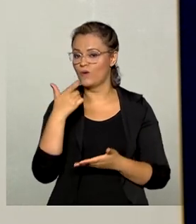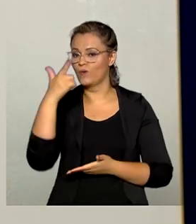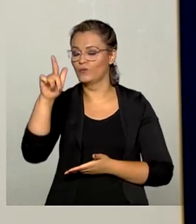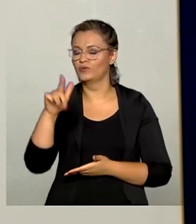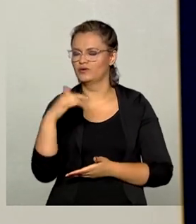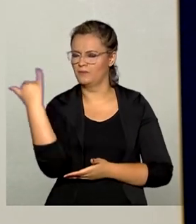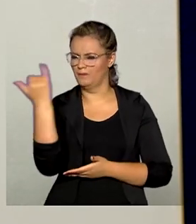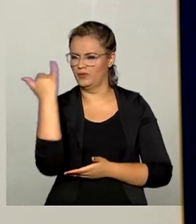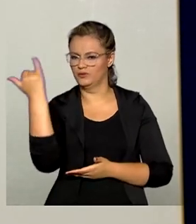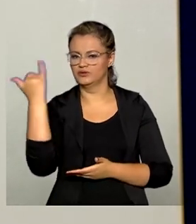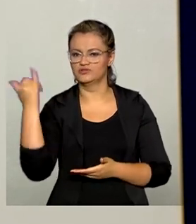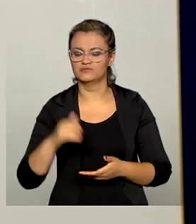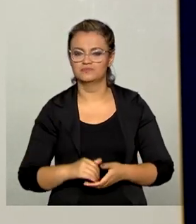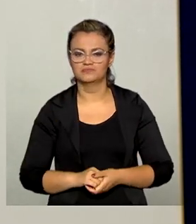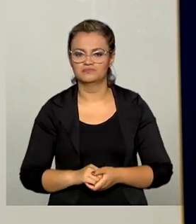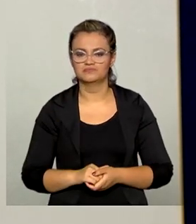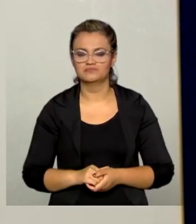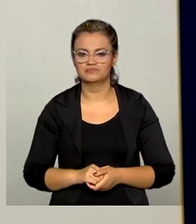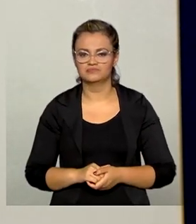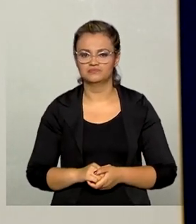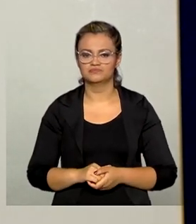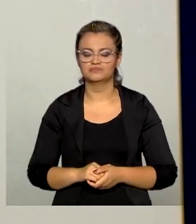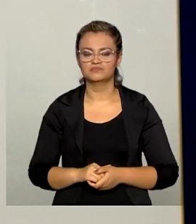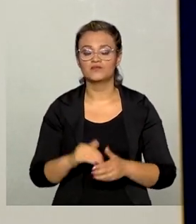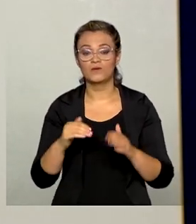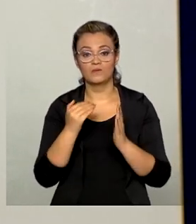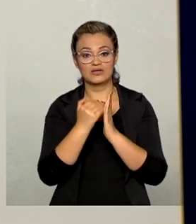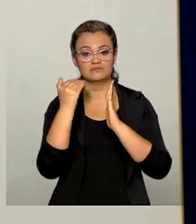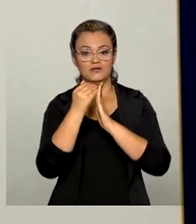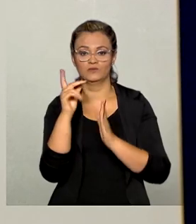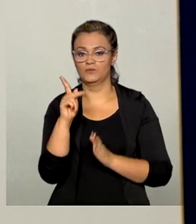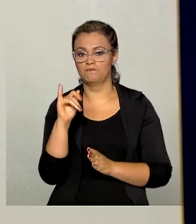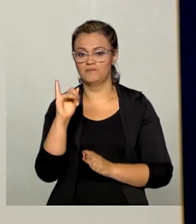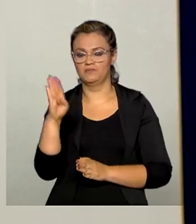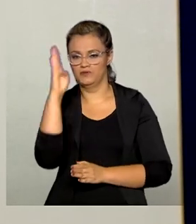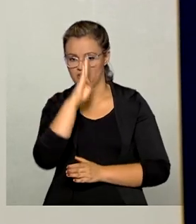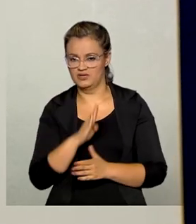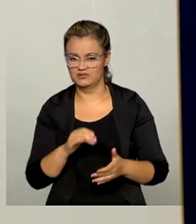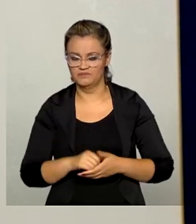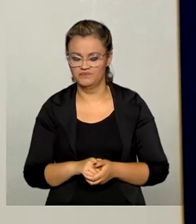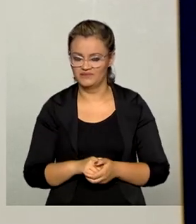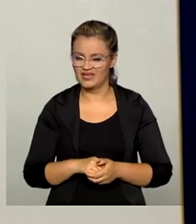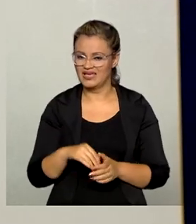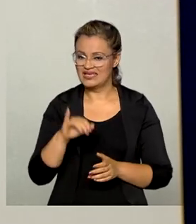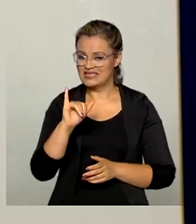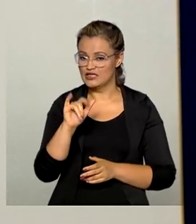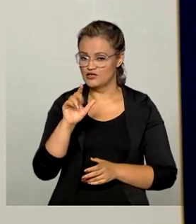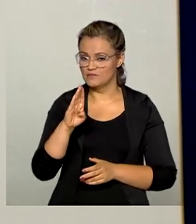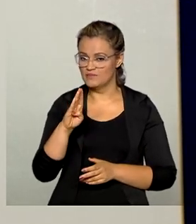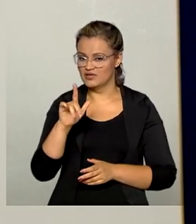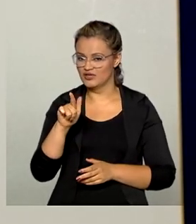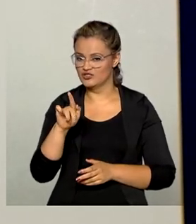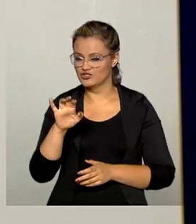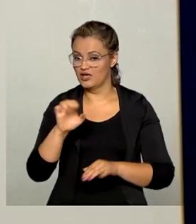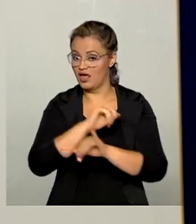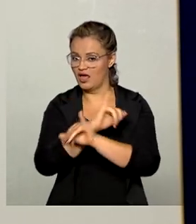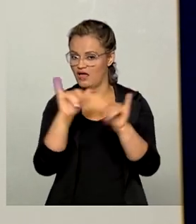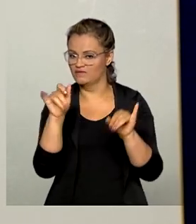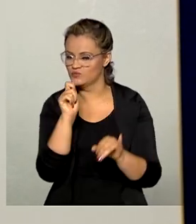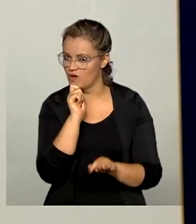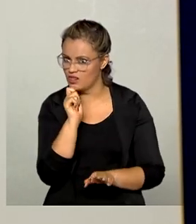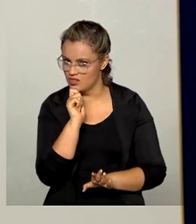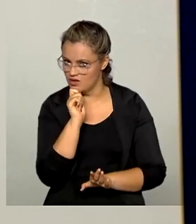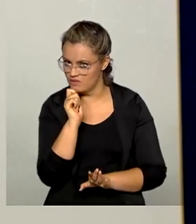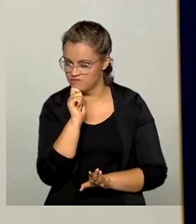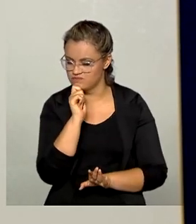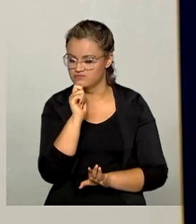assunto importantíssimo, que é o crescimento do PIB brasileiro. Embora o IBGE não tenha divulgado ainda o crescimento